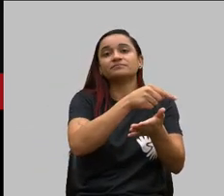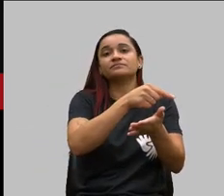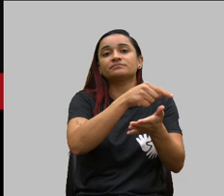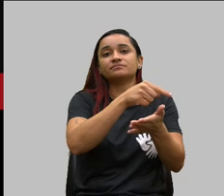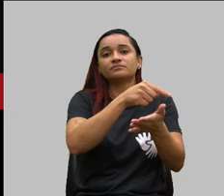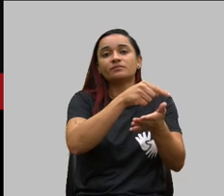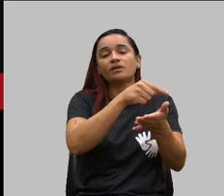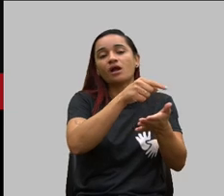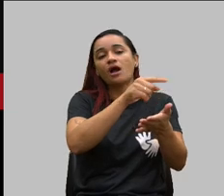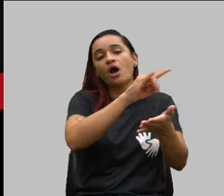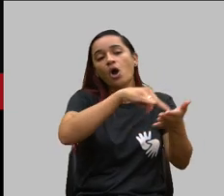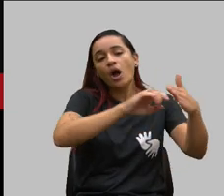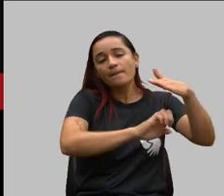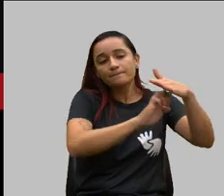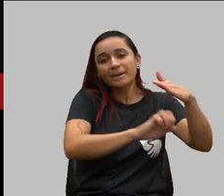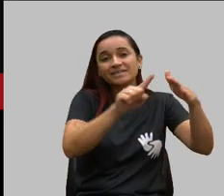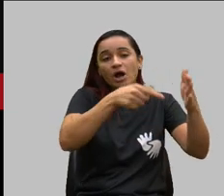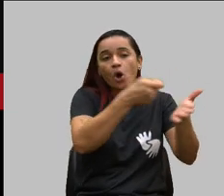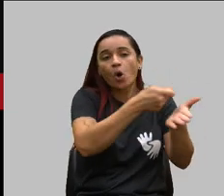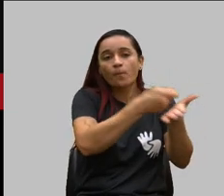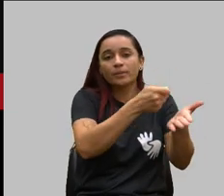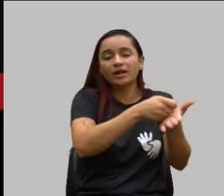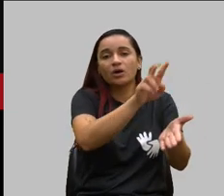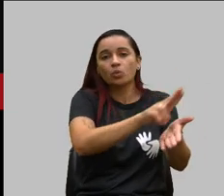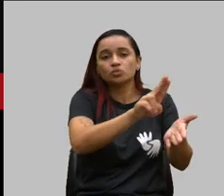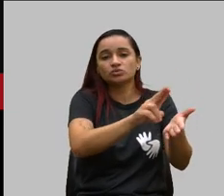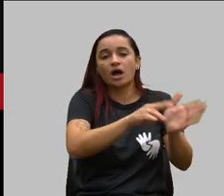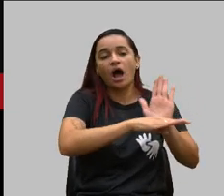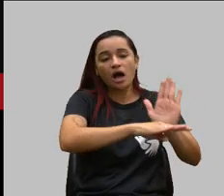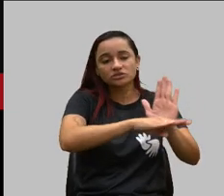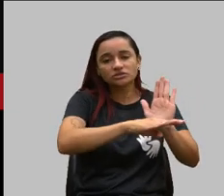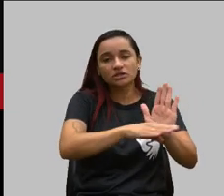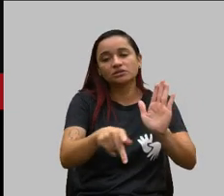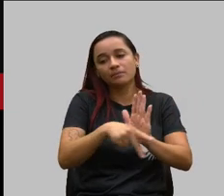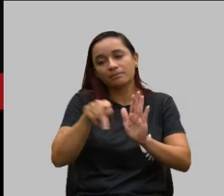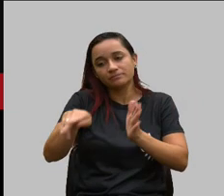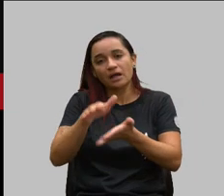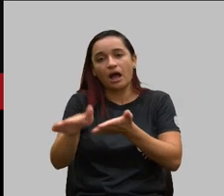assistencial desse beneficiário pode passar